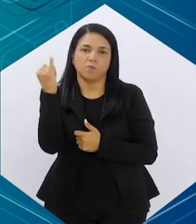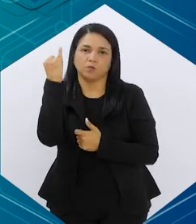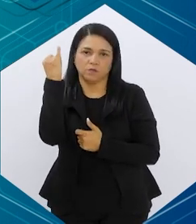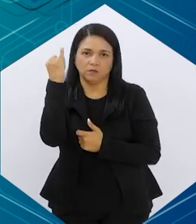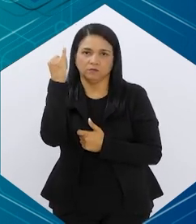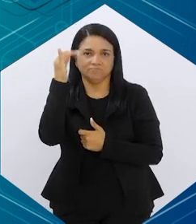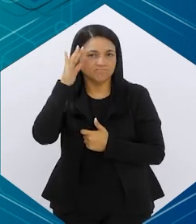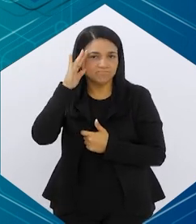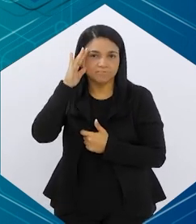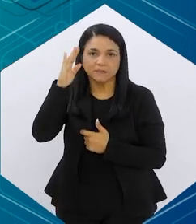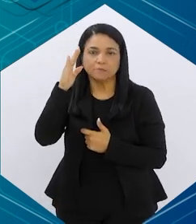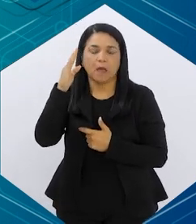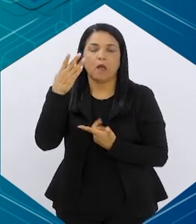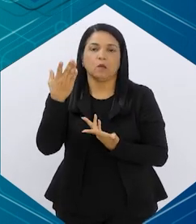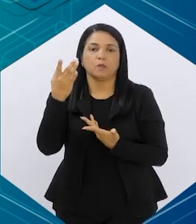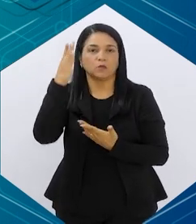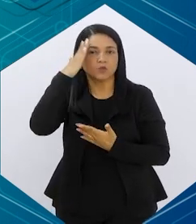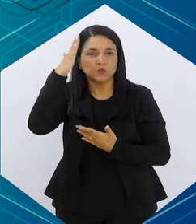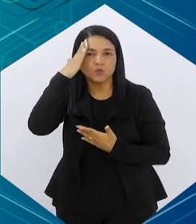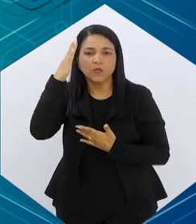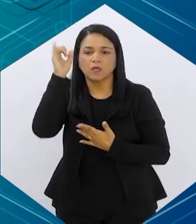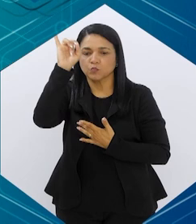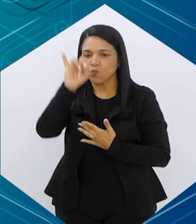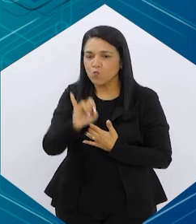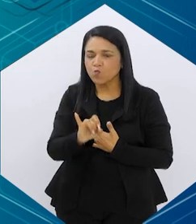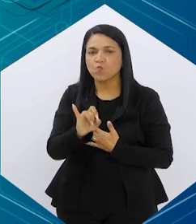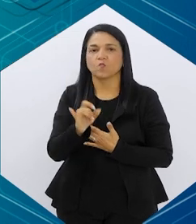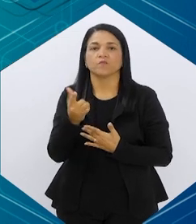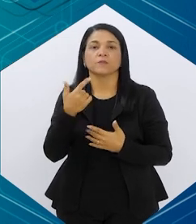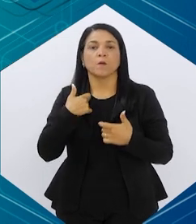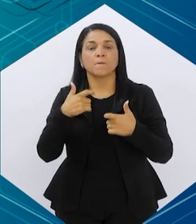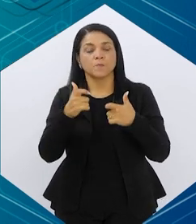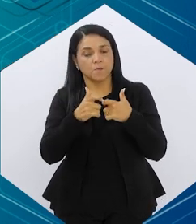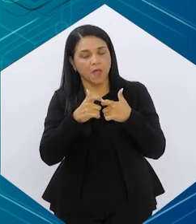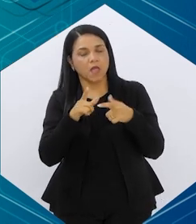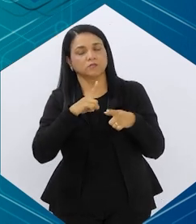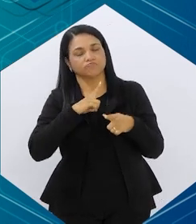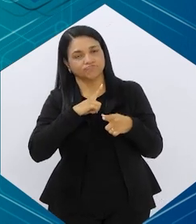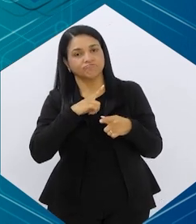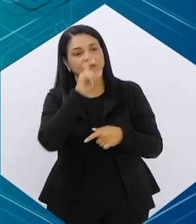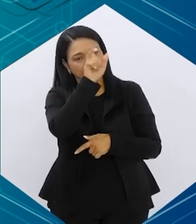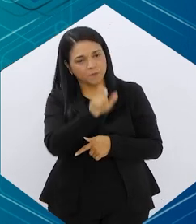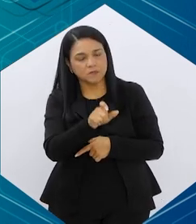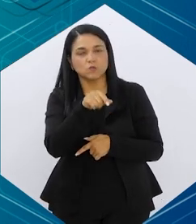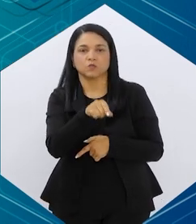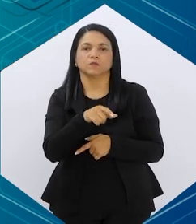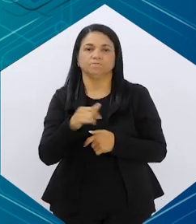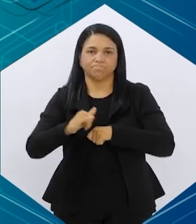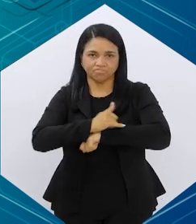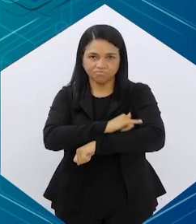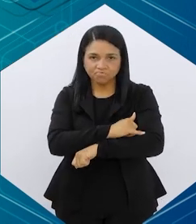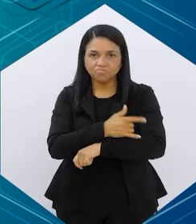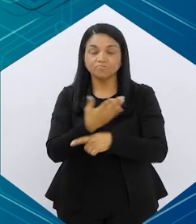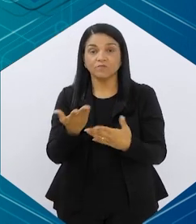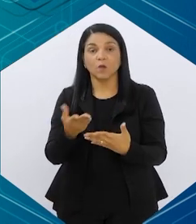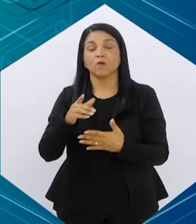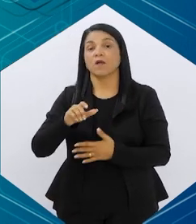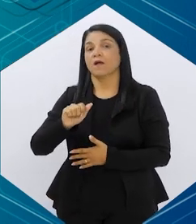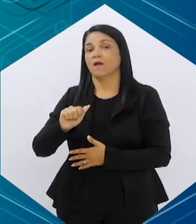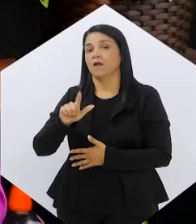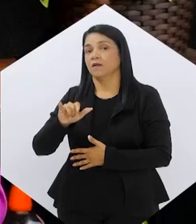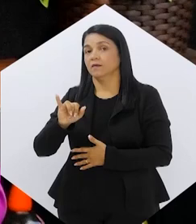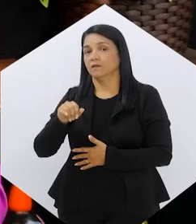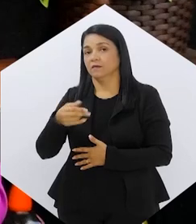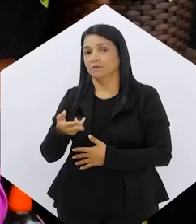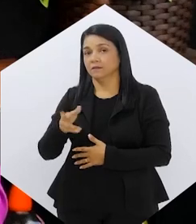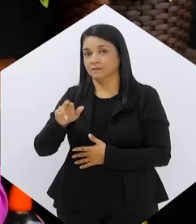fundamental, né? Do sucesso, né? Para o paciente e para o médico também. Tá certo. Aliandra, e como a gente já falou